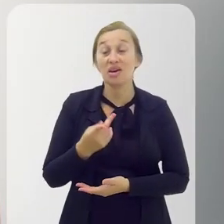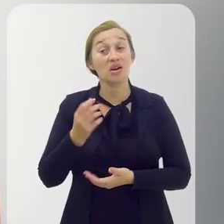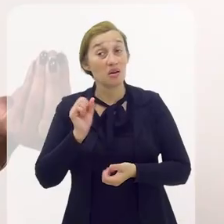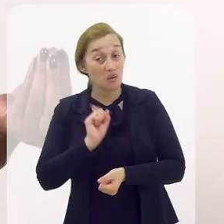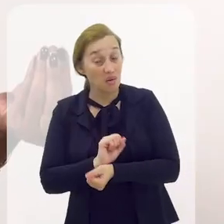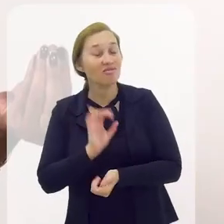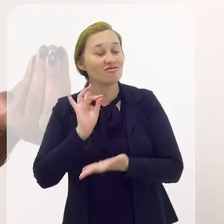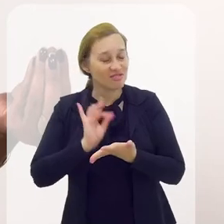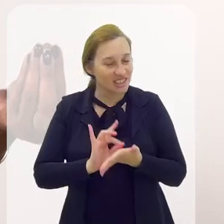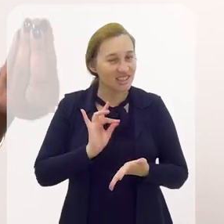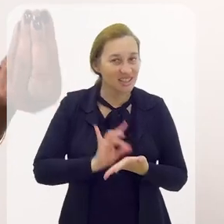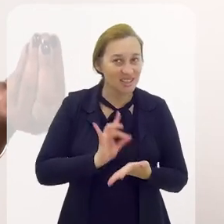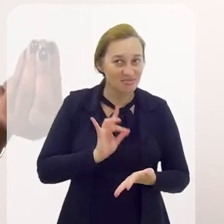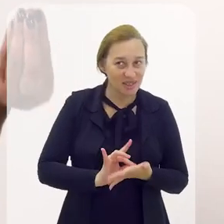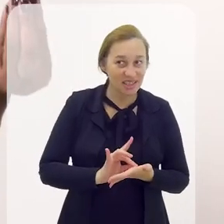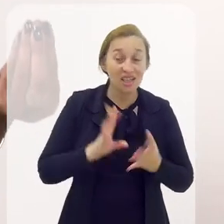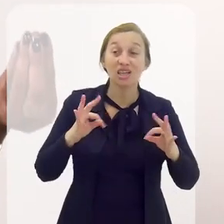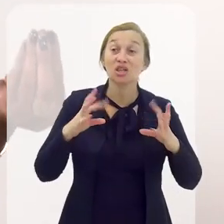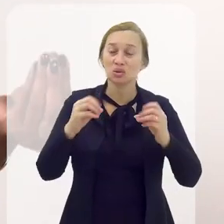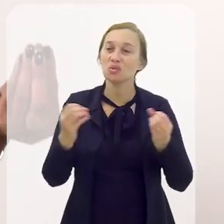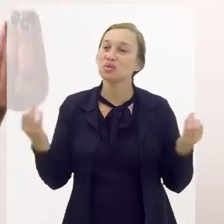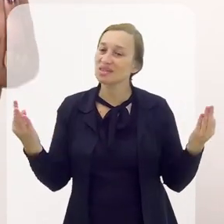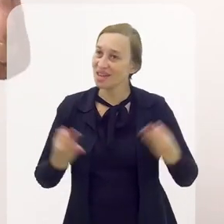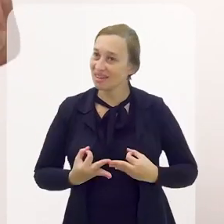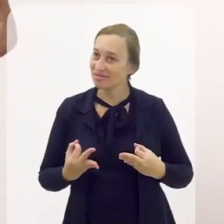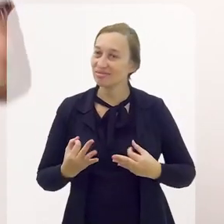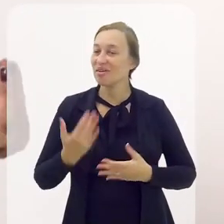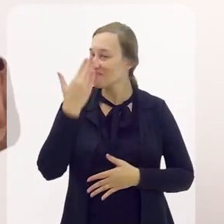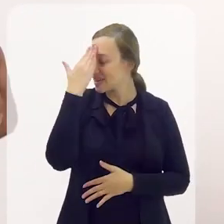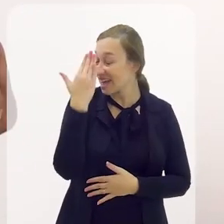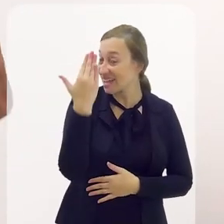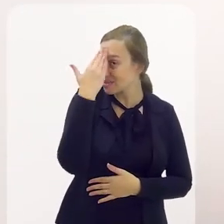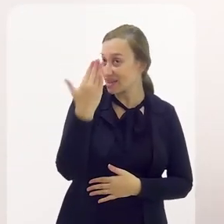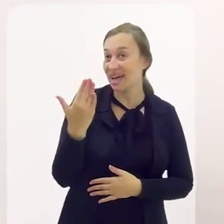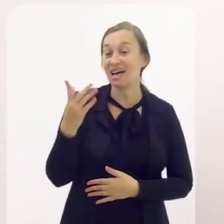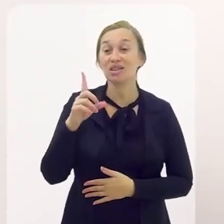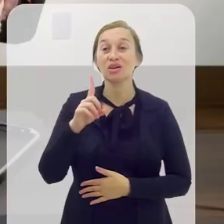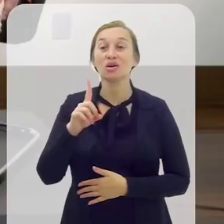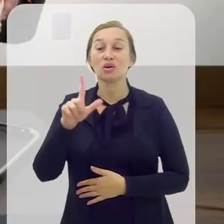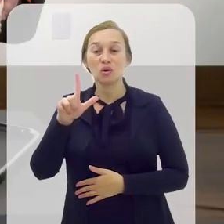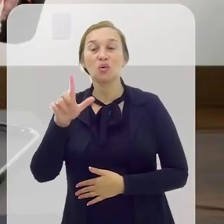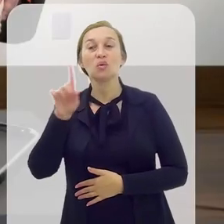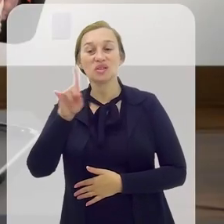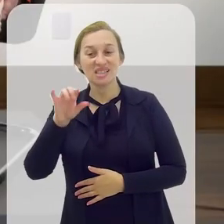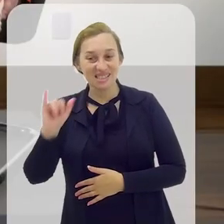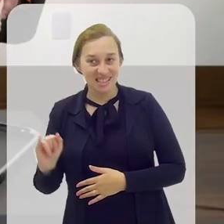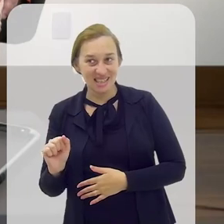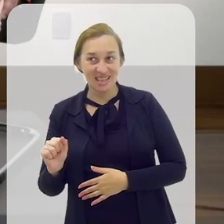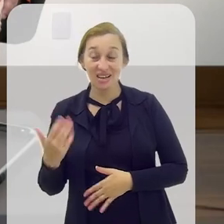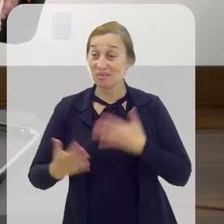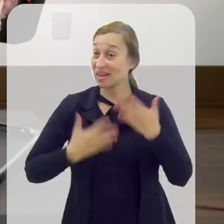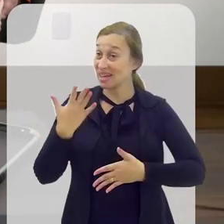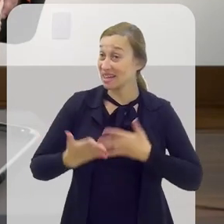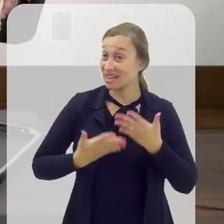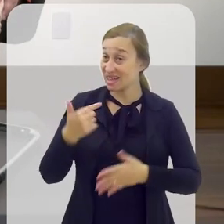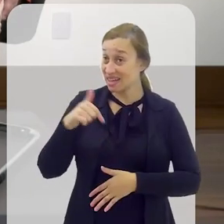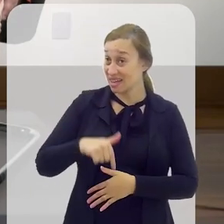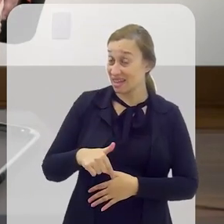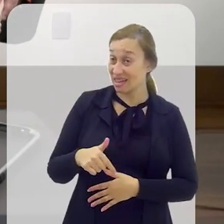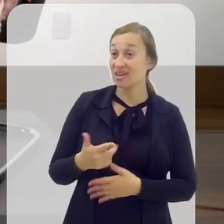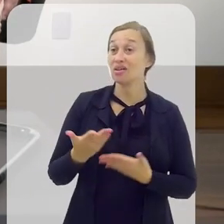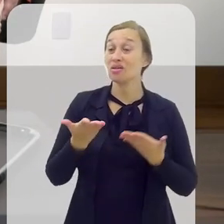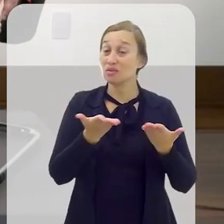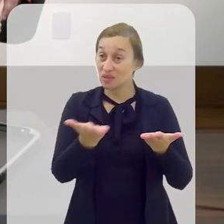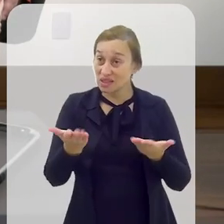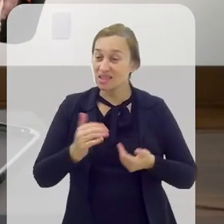coisa. É, de fato. E eu espero que realmente dê tudo certo. Obrigado mesmo, Luzia. É prazer muito grande estar